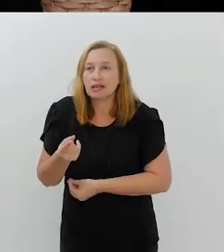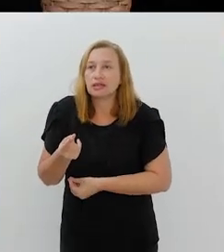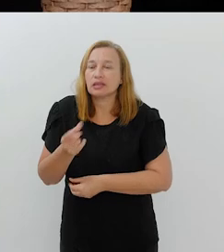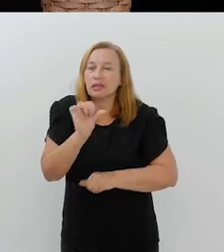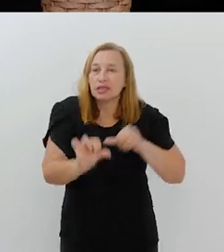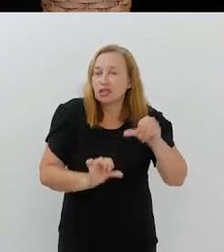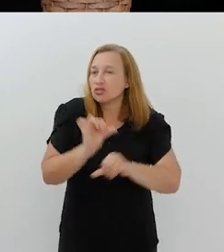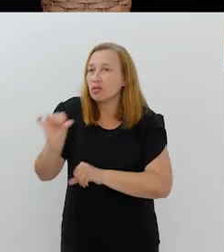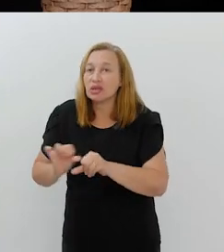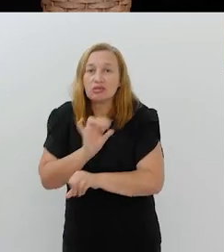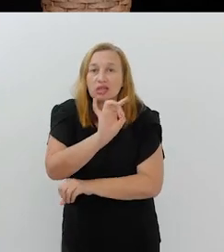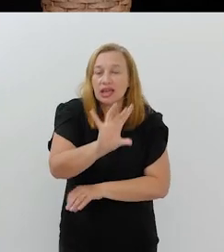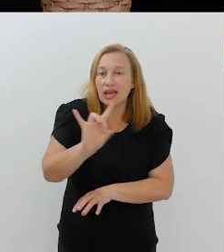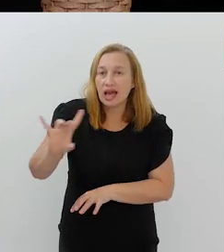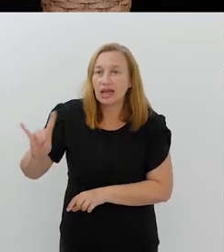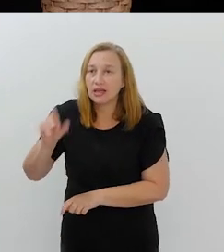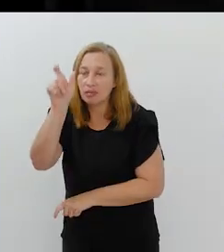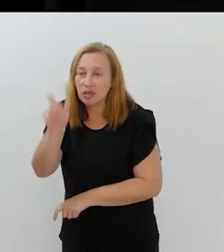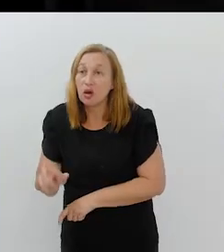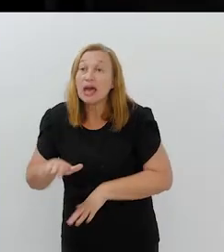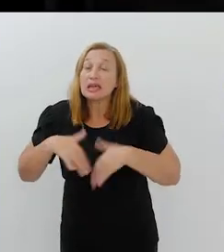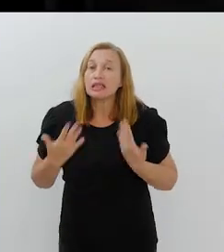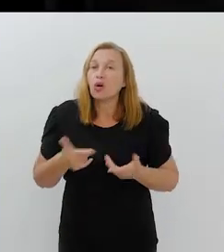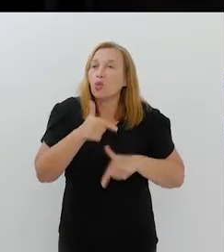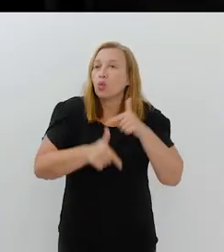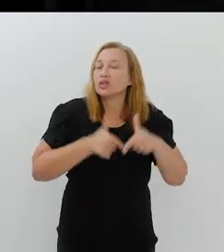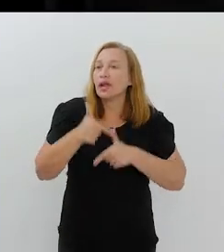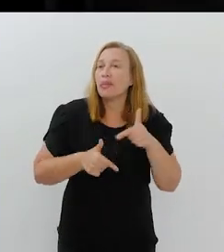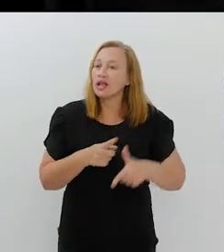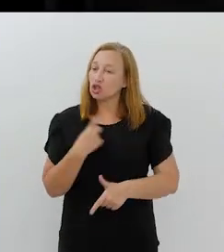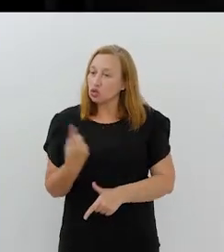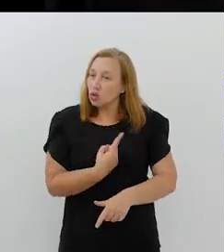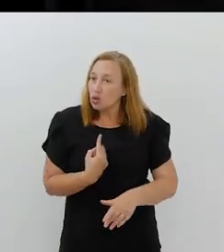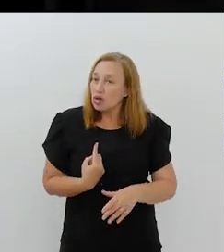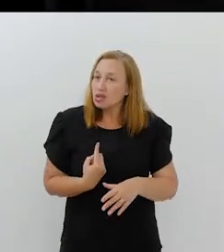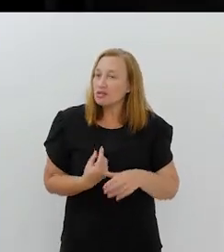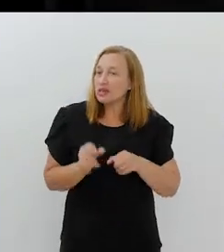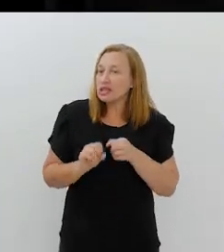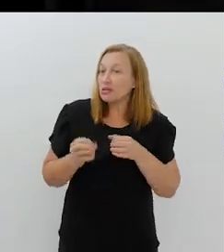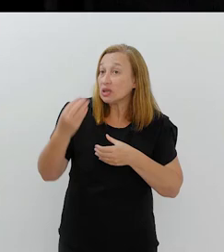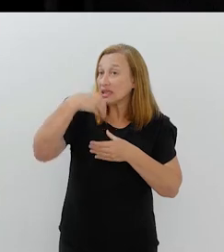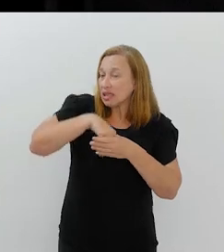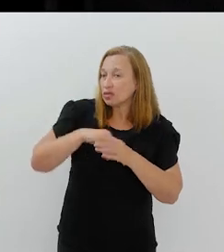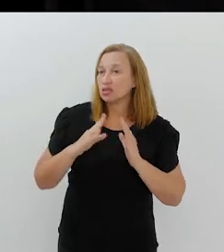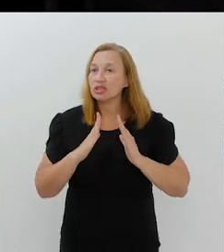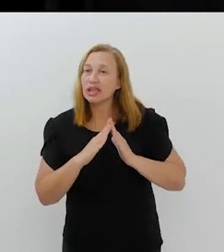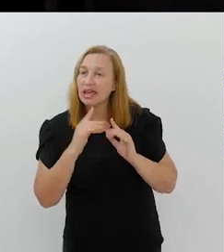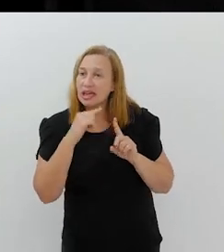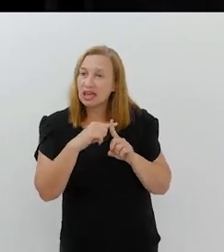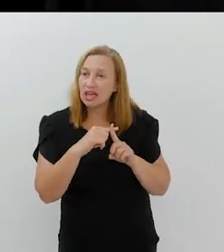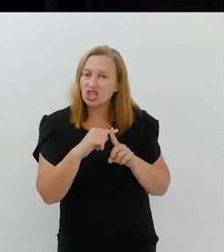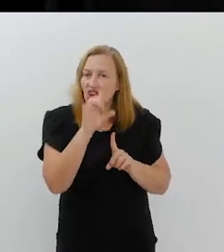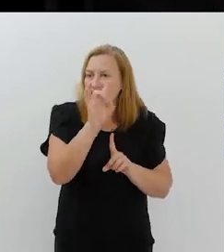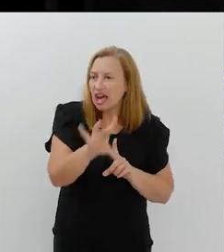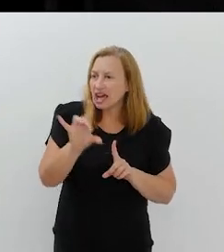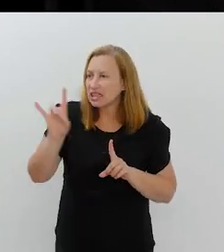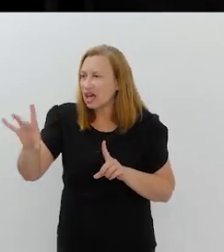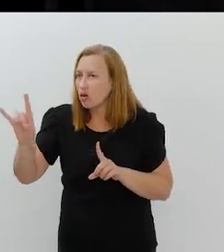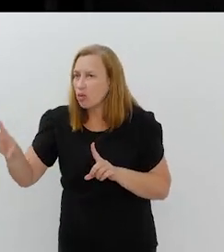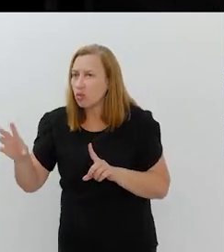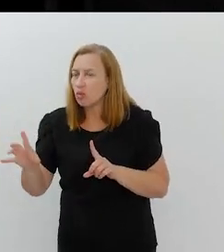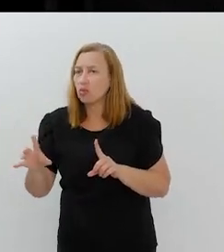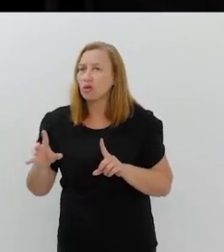E essa vida passa pela transformação de cada pessoa. Então, o trabalho que a gente realiza dentro da